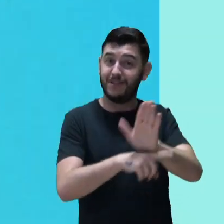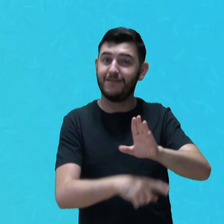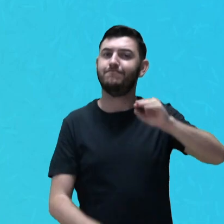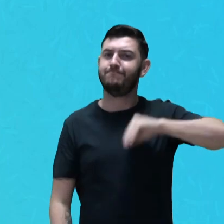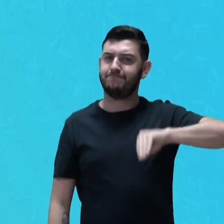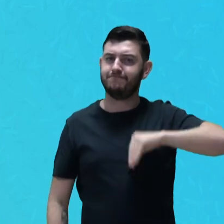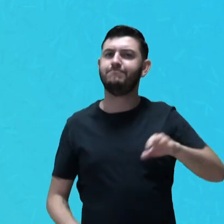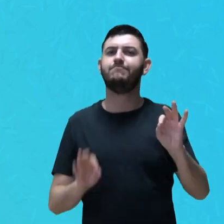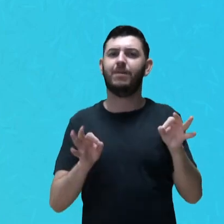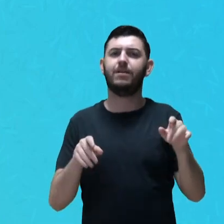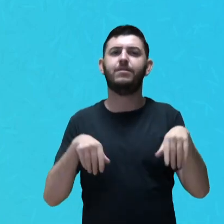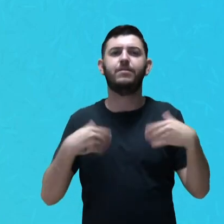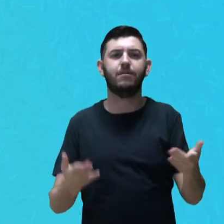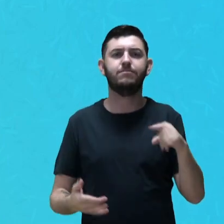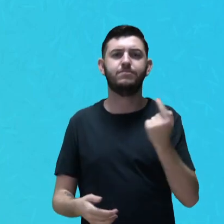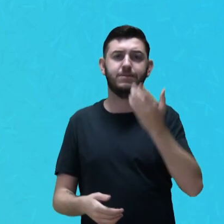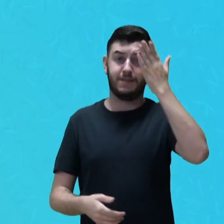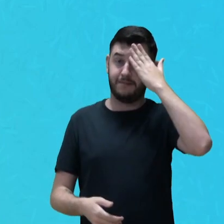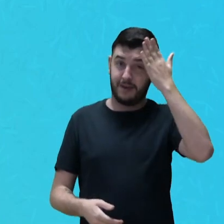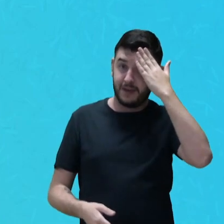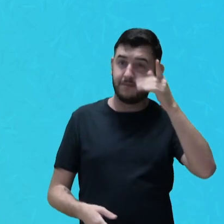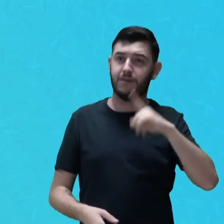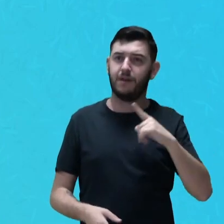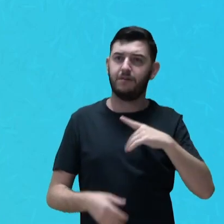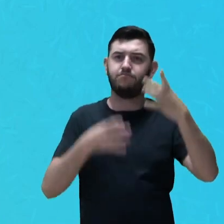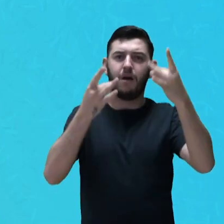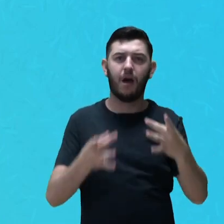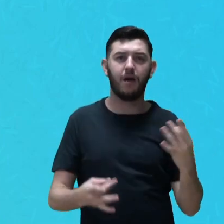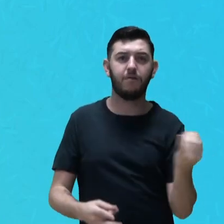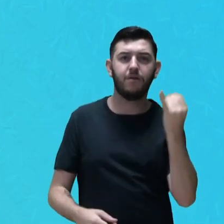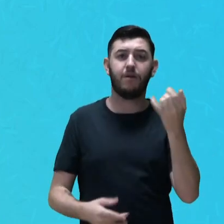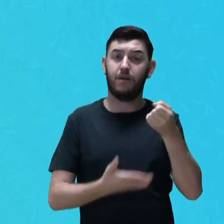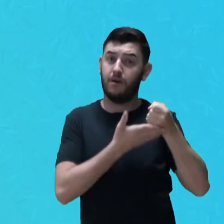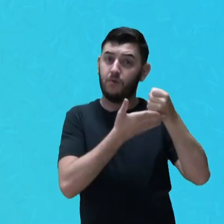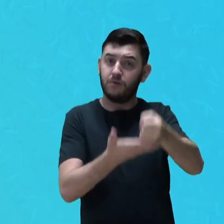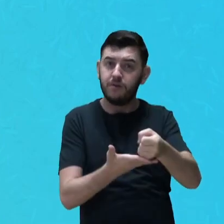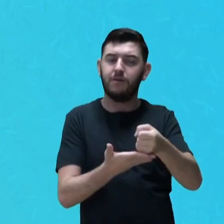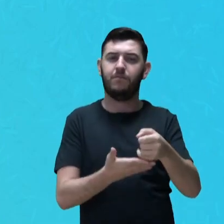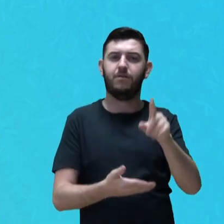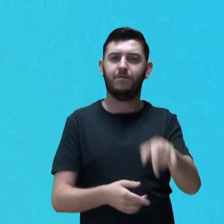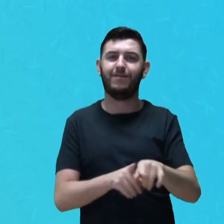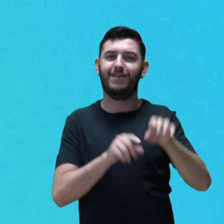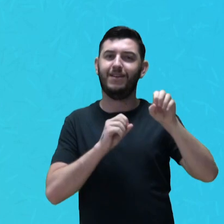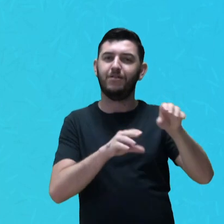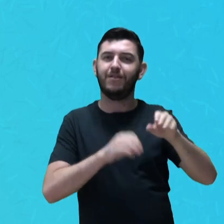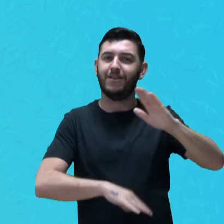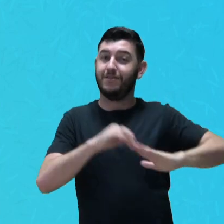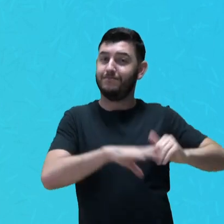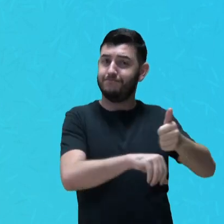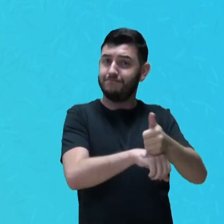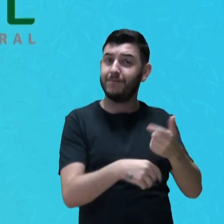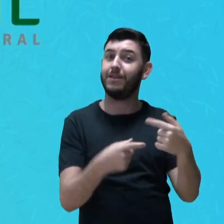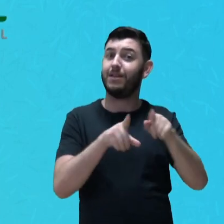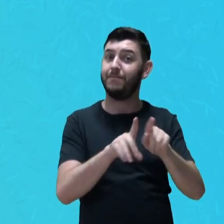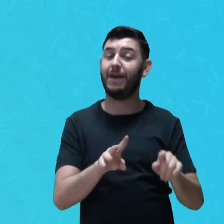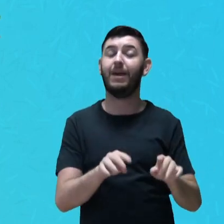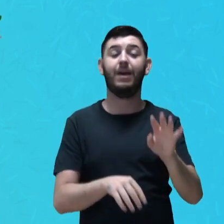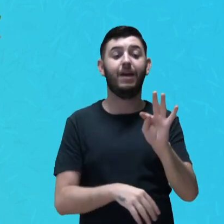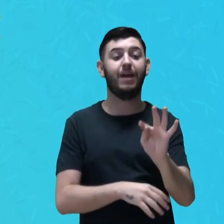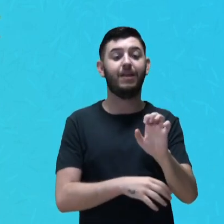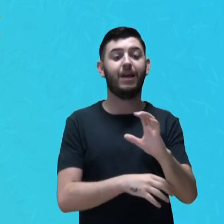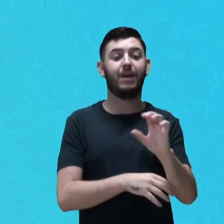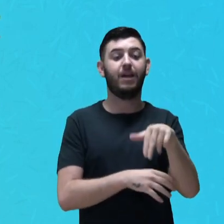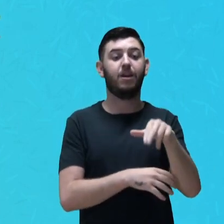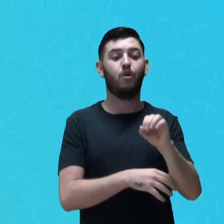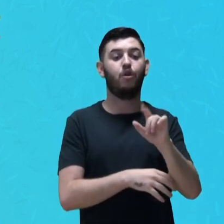Sabendo dessa importância e contribuindo para a consolidação da educação profissional e tecnológica, o